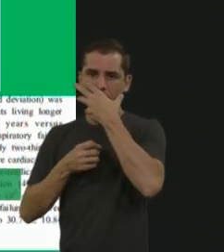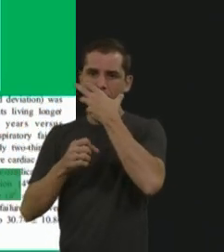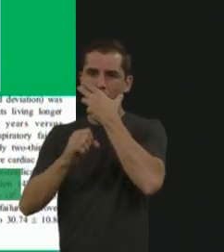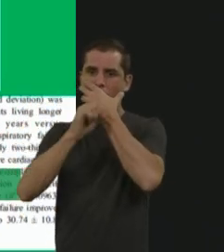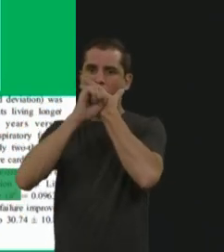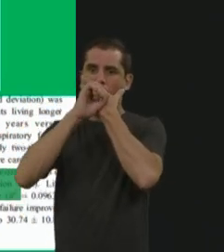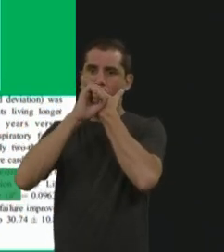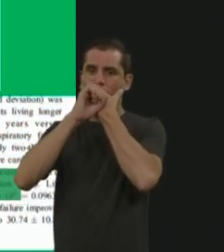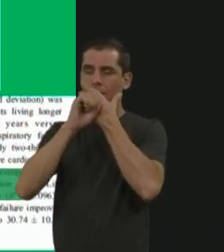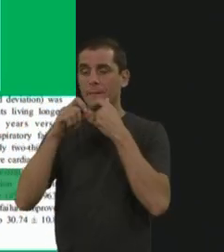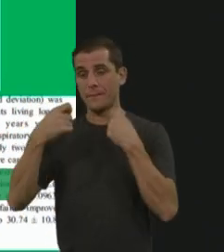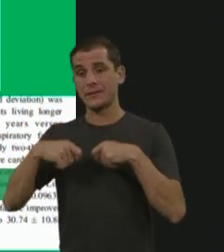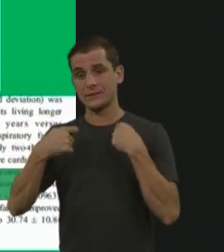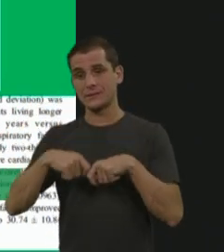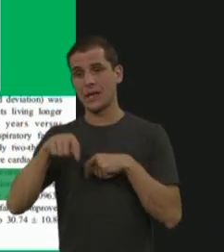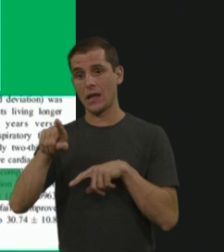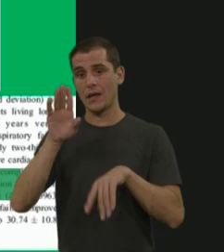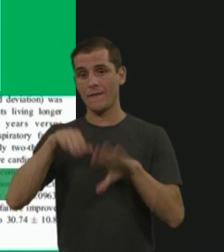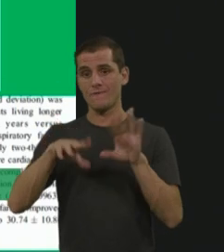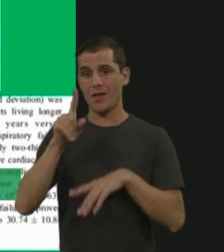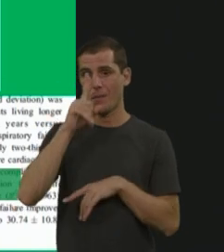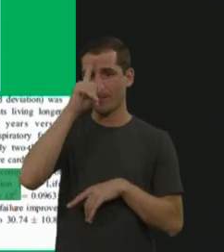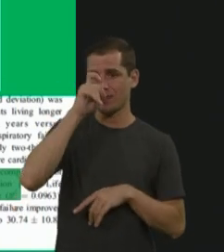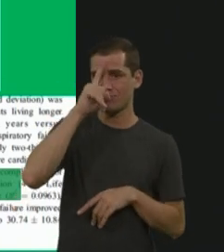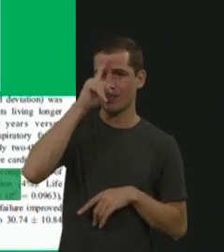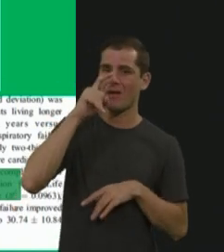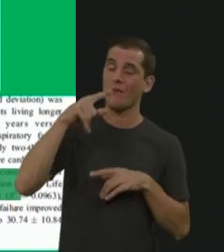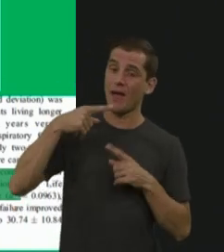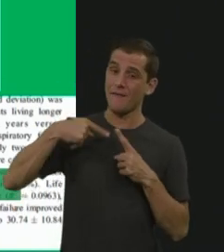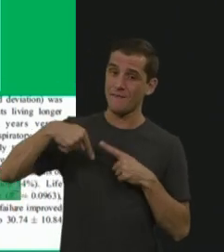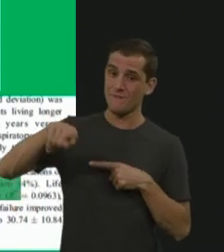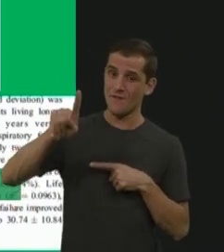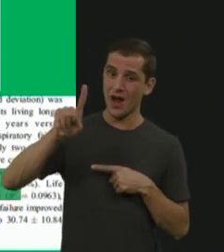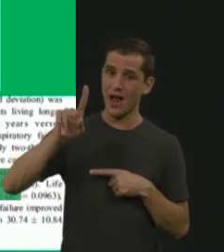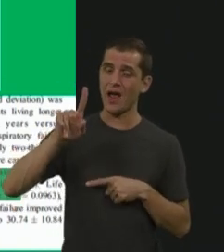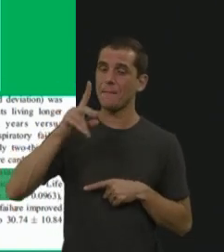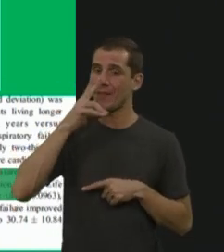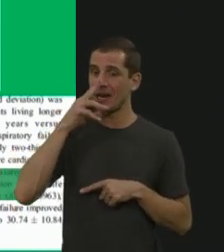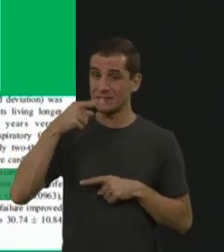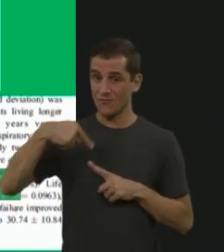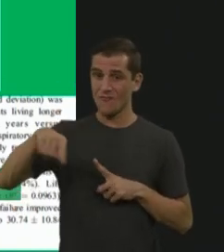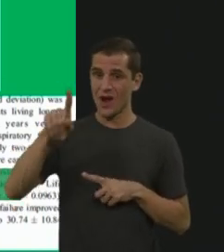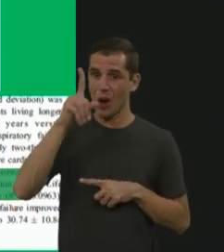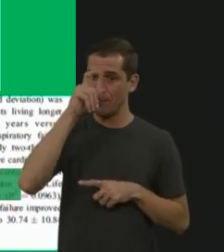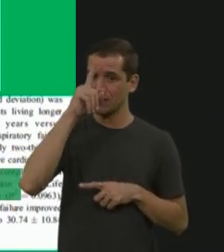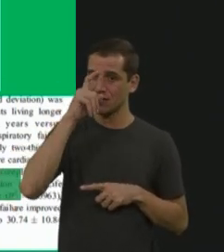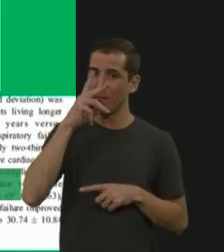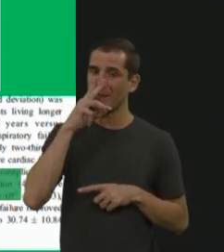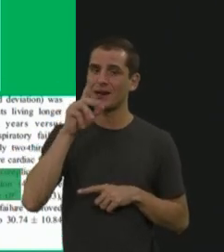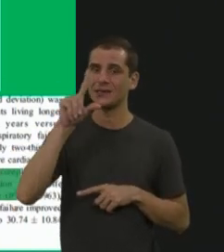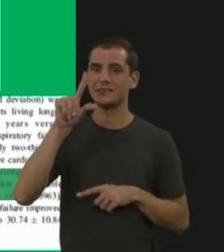E muitas vezes, eles vão muitas vezes pro hospital. Então, cada vez que vai, né? Parece que encurta mais o tempo de vida deles, tá?